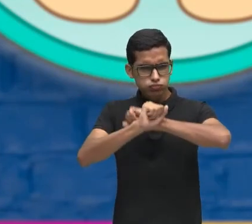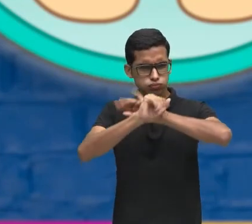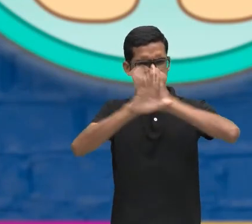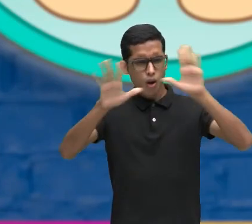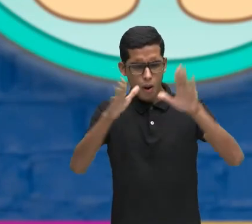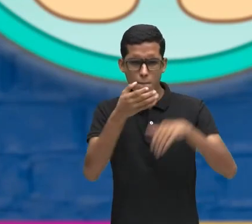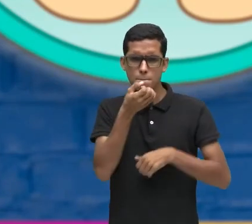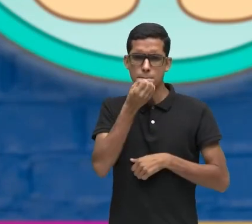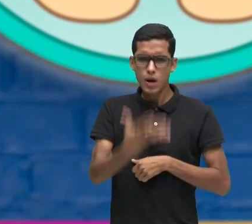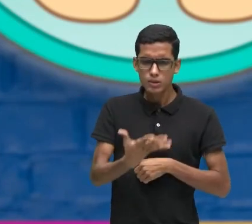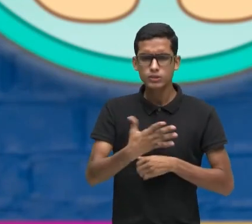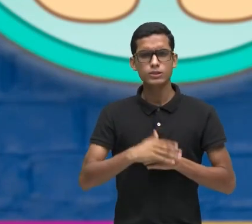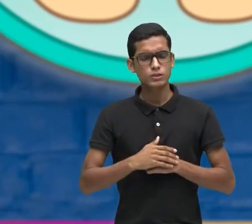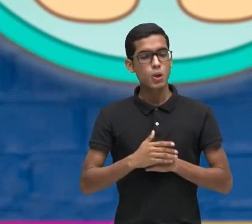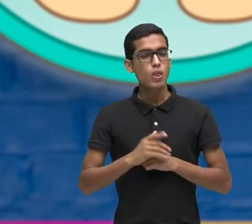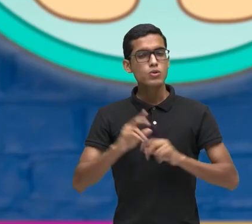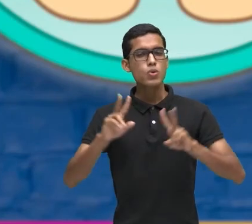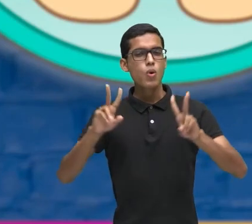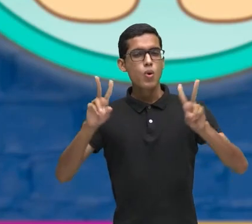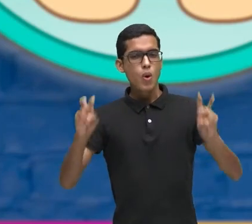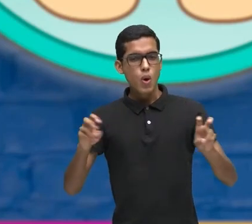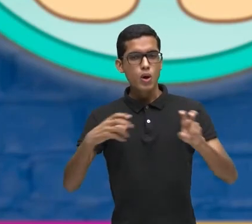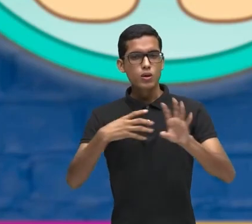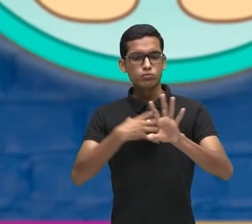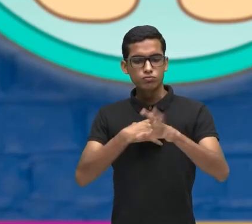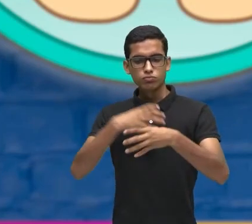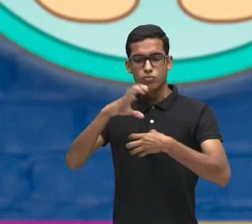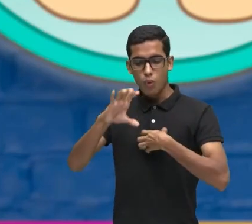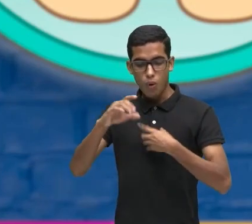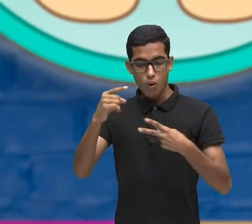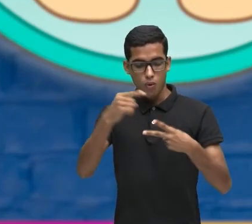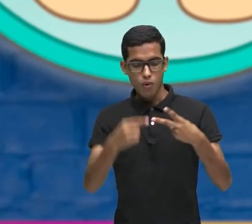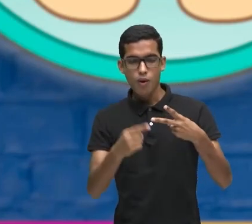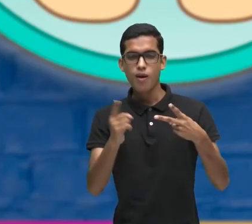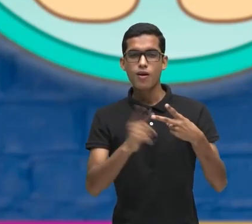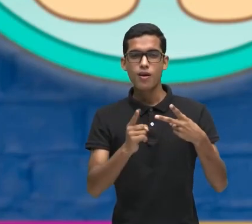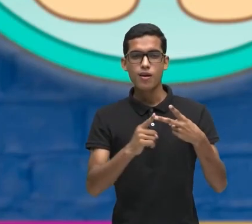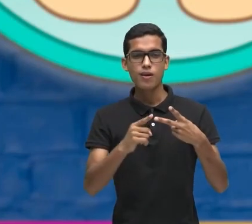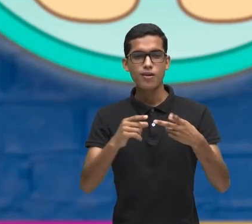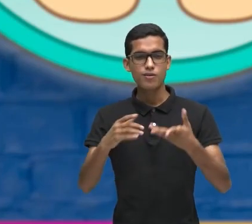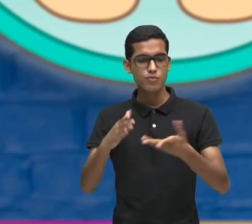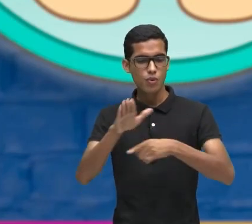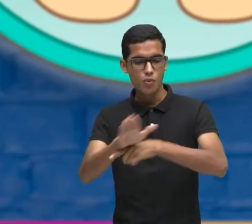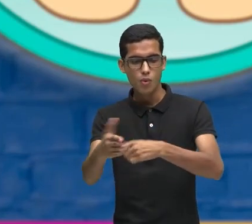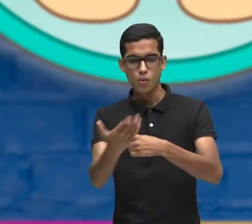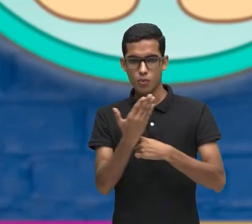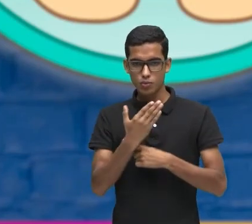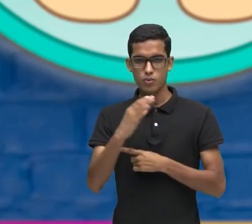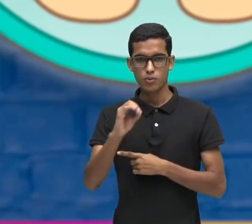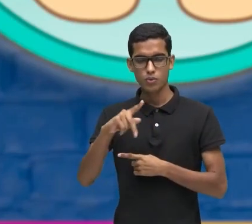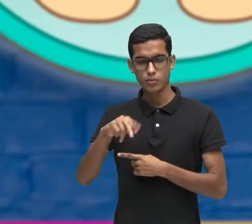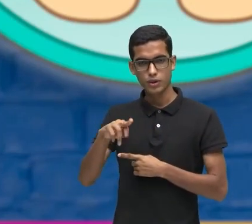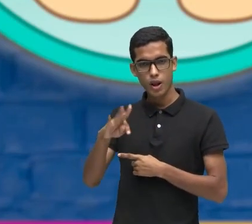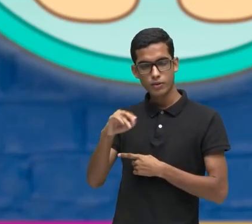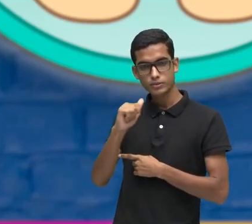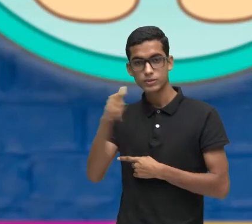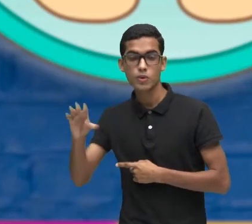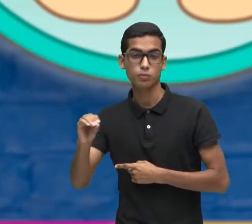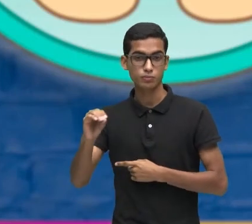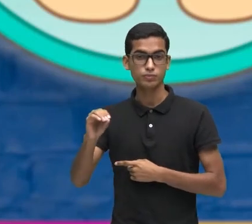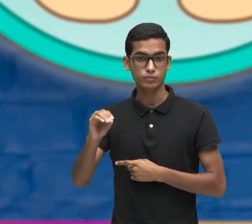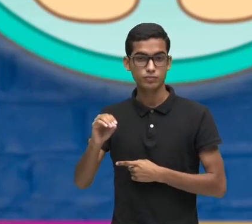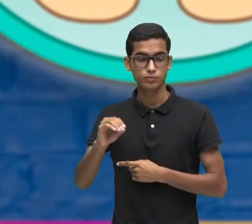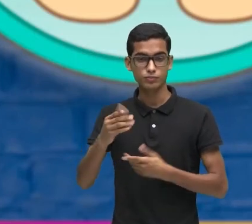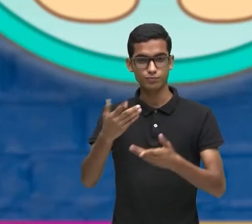compreendido um pouco Sobre as duas competências socioemocionais Empatia e cooperação E gostaria de